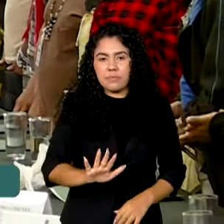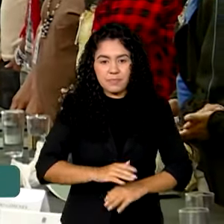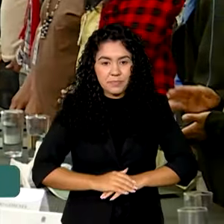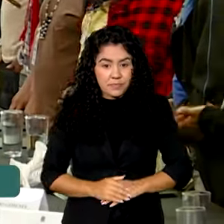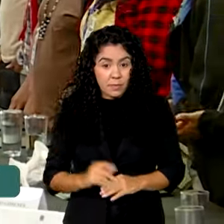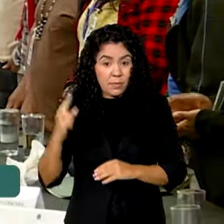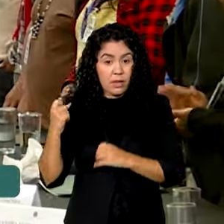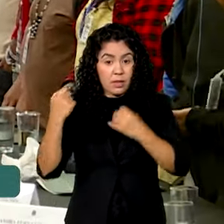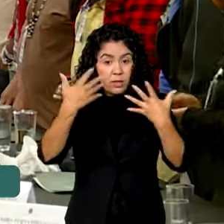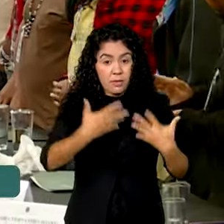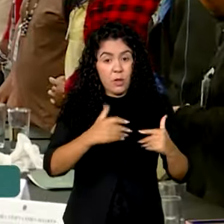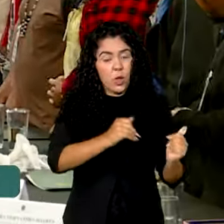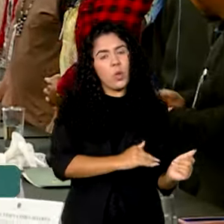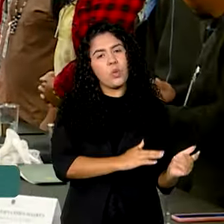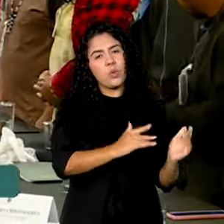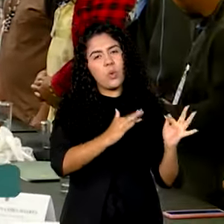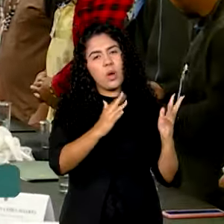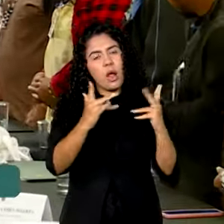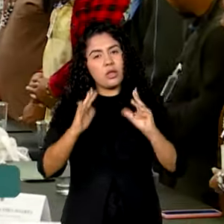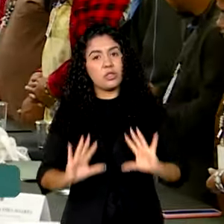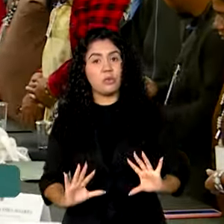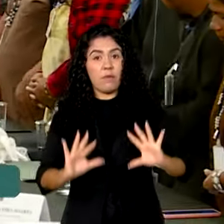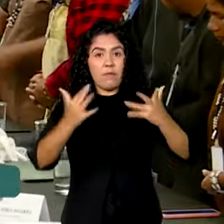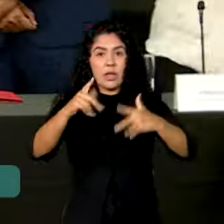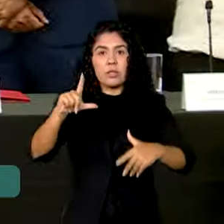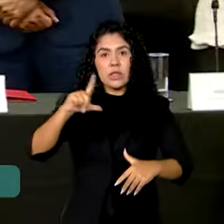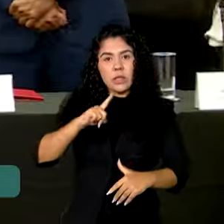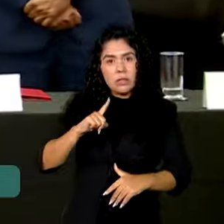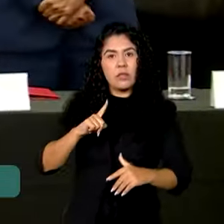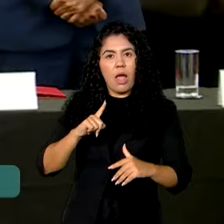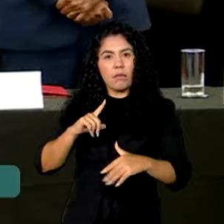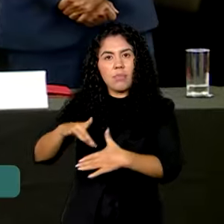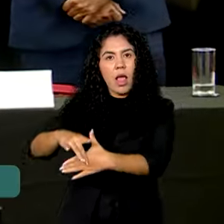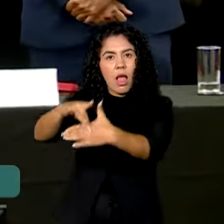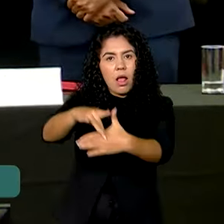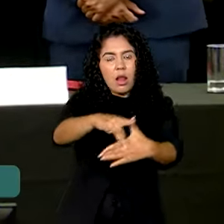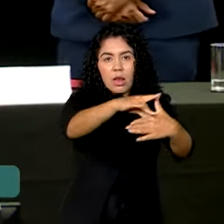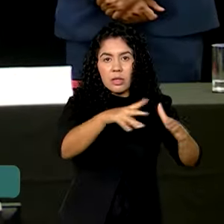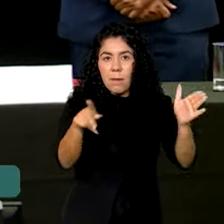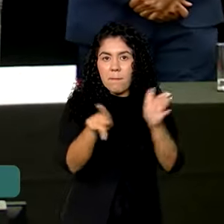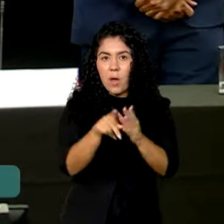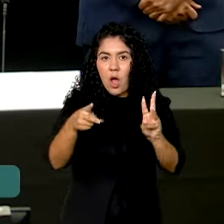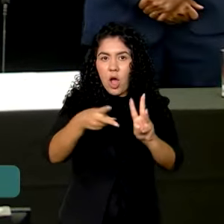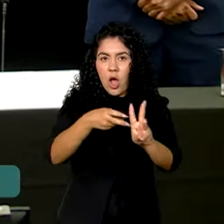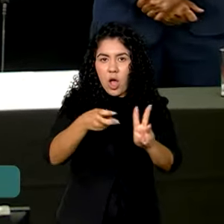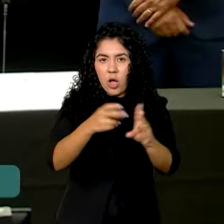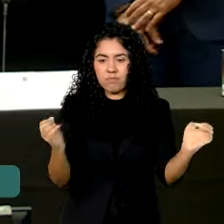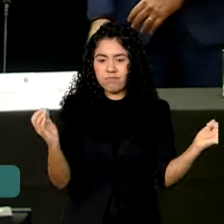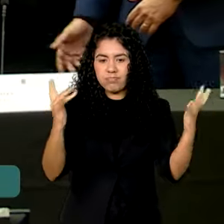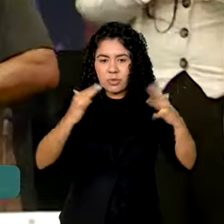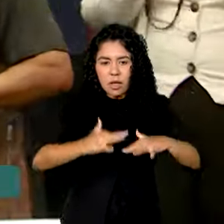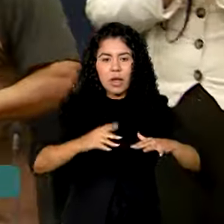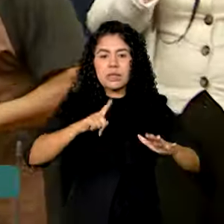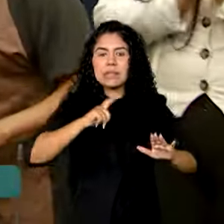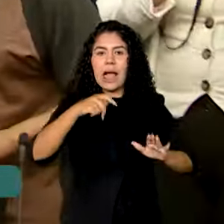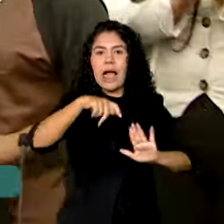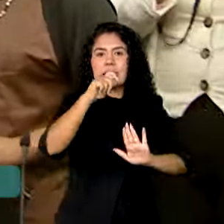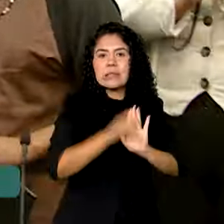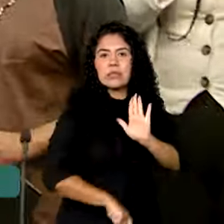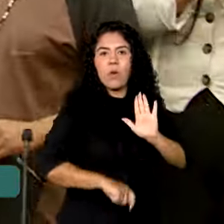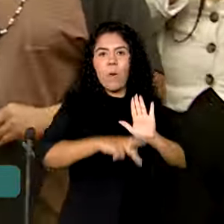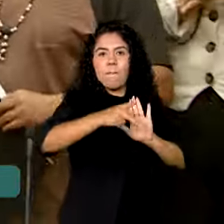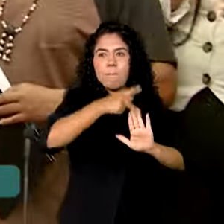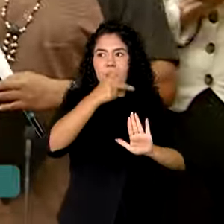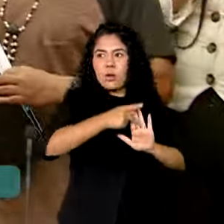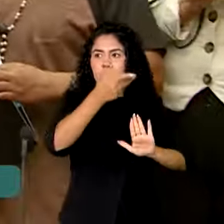Durante o encontro com lideranças de povos originários, foram assinadas portarias que permitem a demarcação de sete